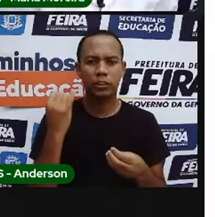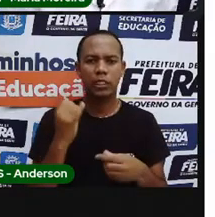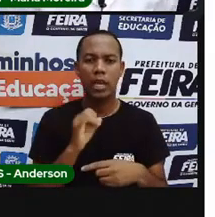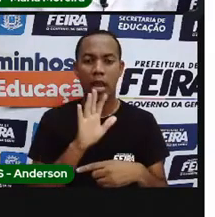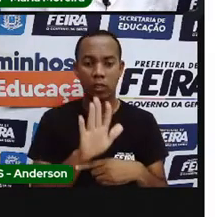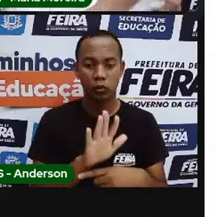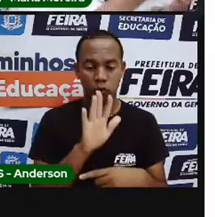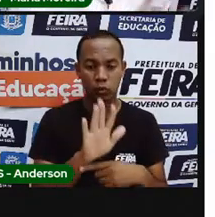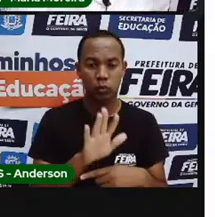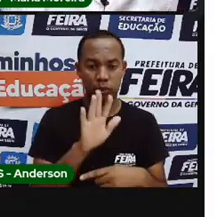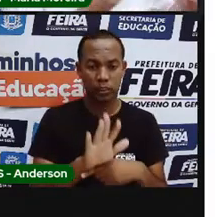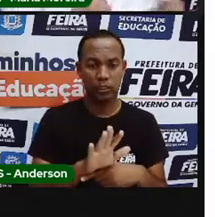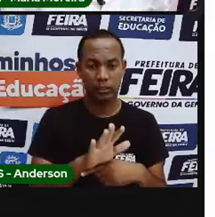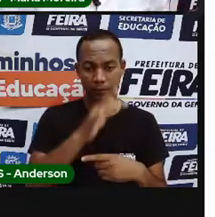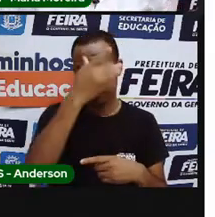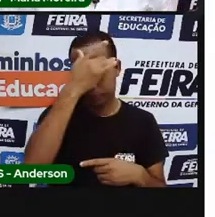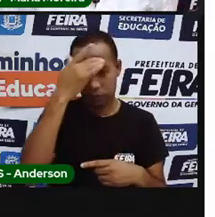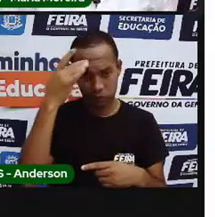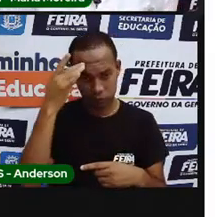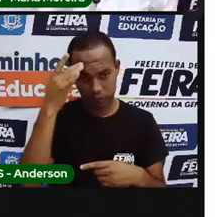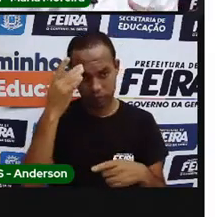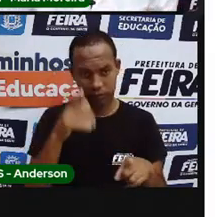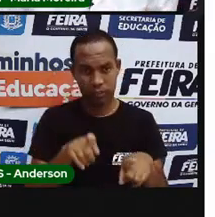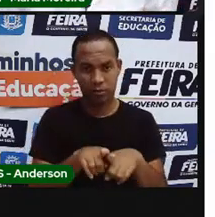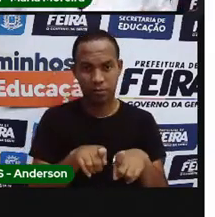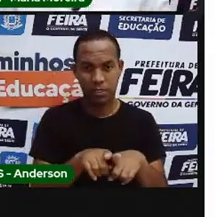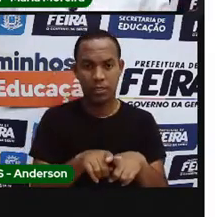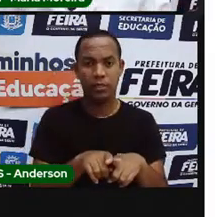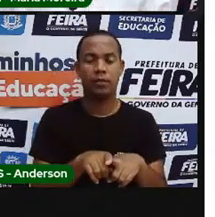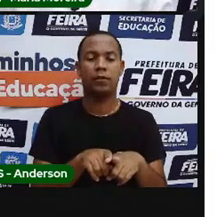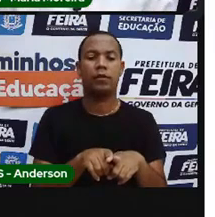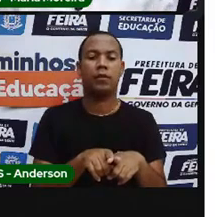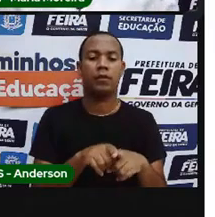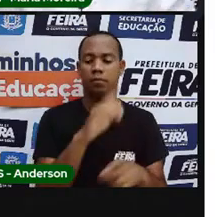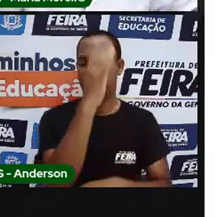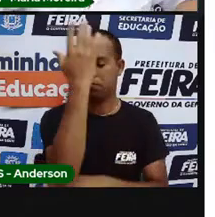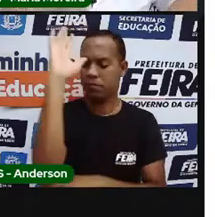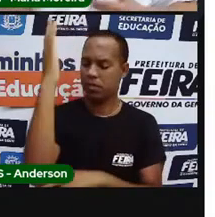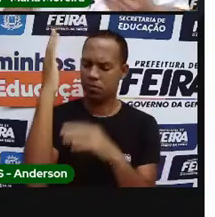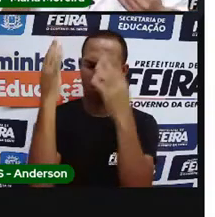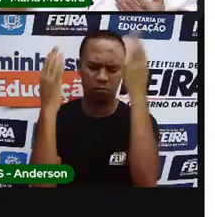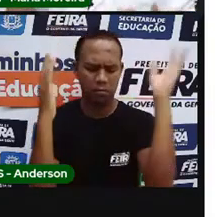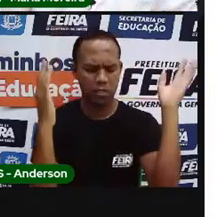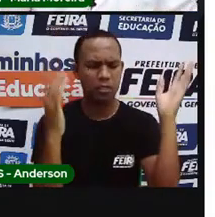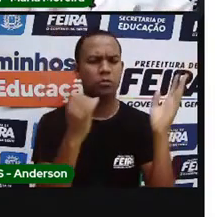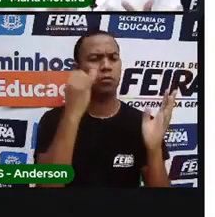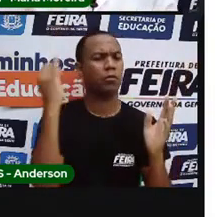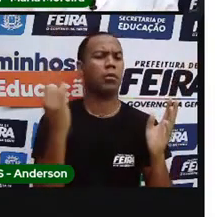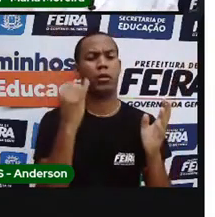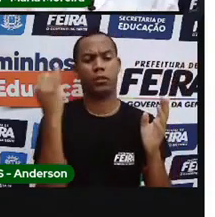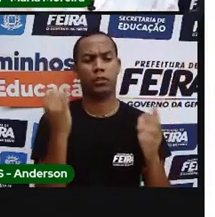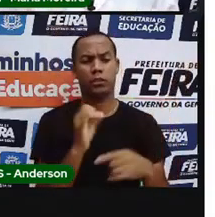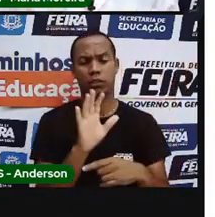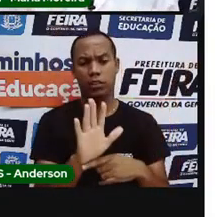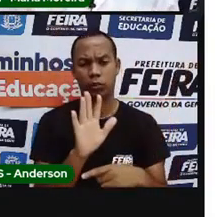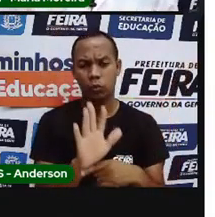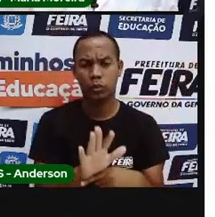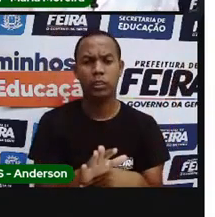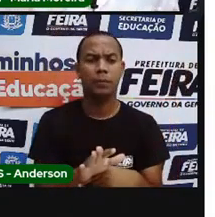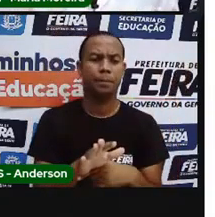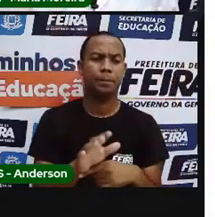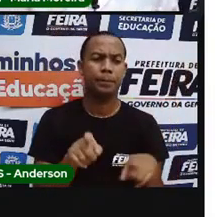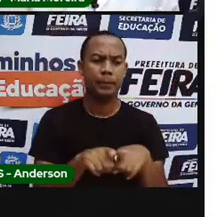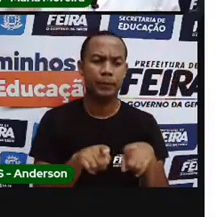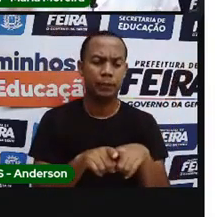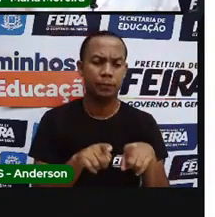aquelas pessoas que vão lá, já colhei, ajuda o meio ambiente, ajuda na questão da reutilização da reciclagem.